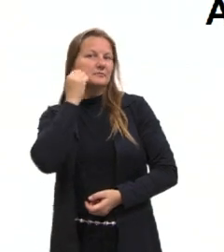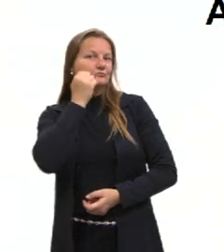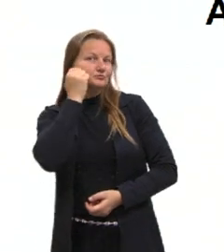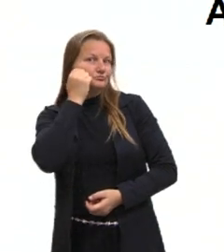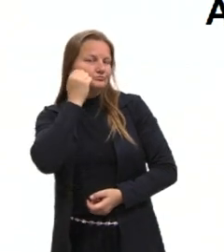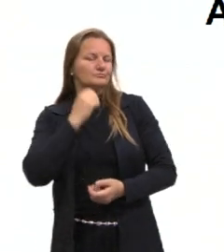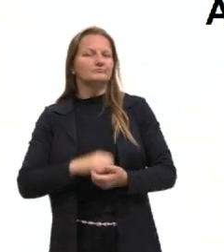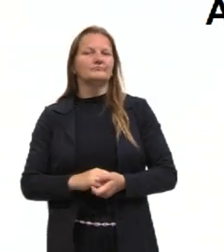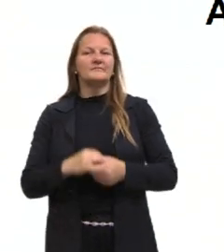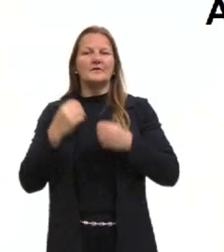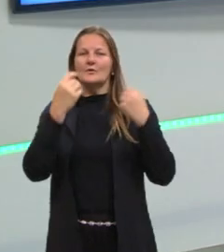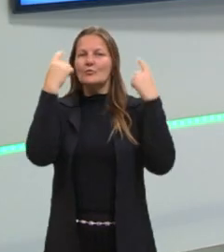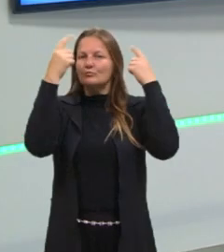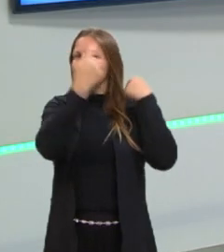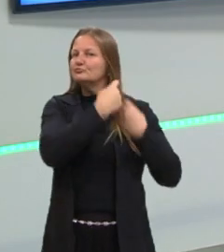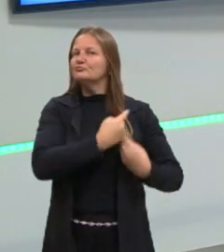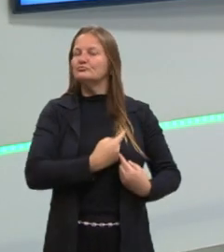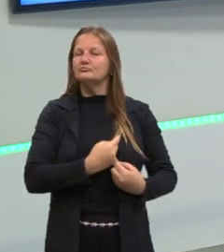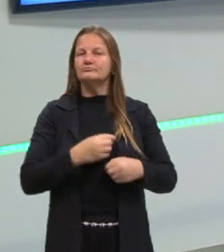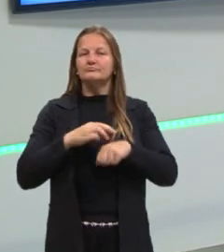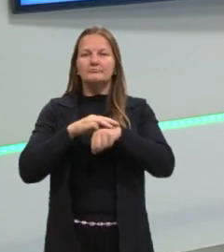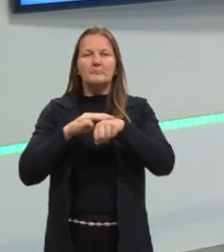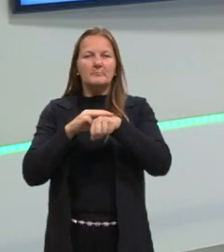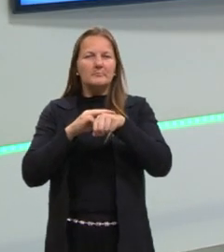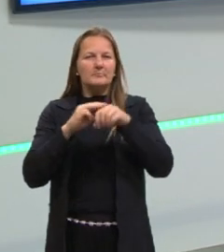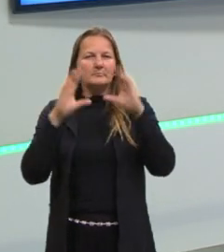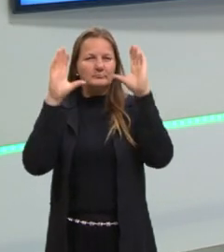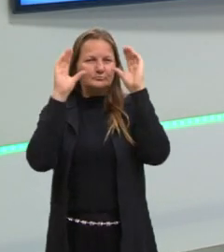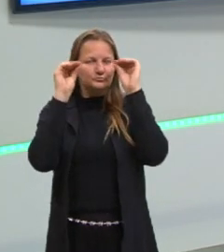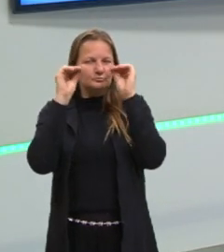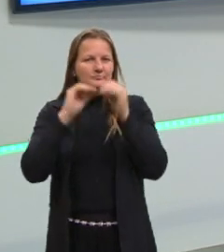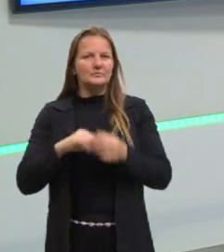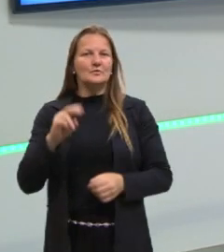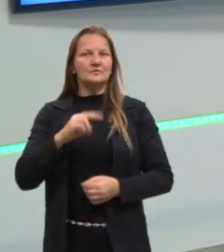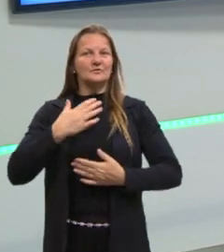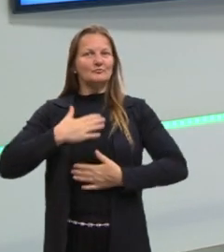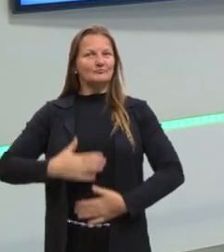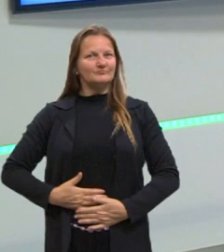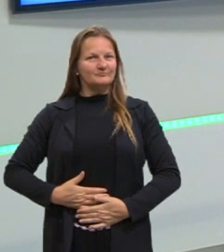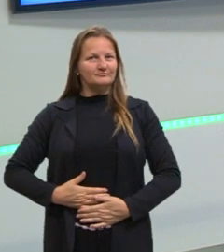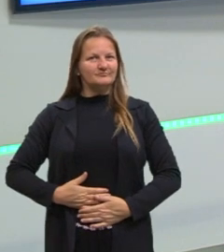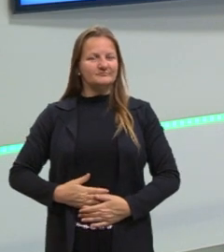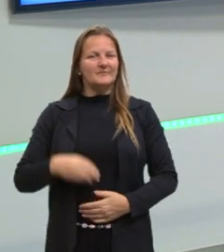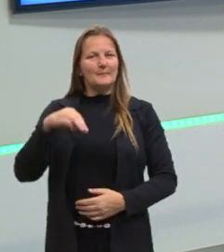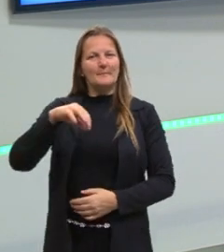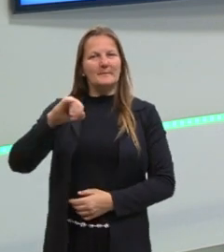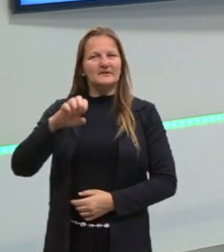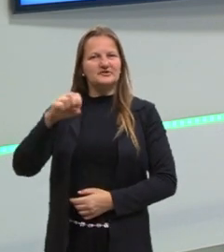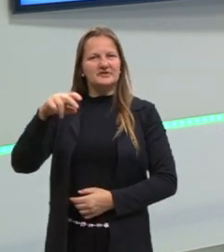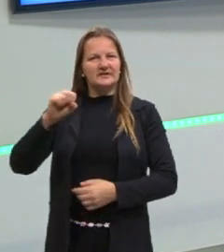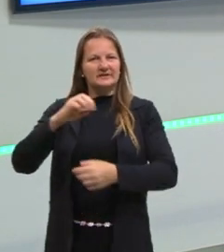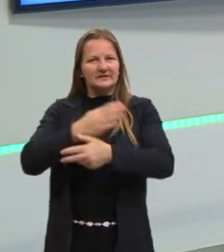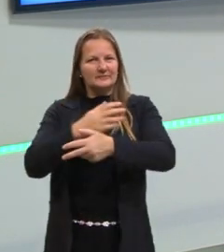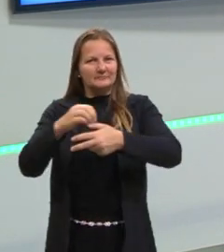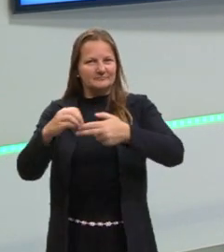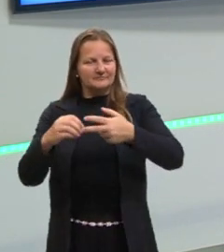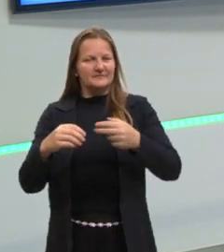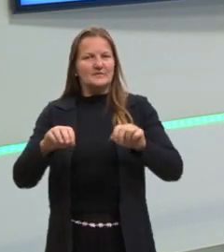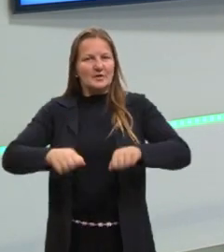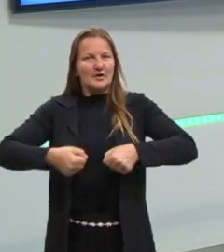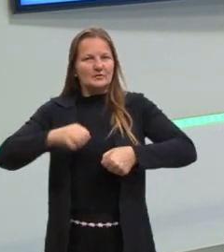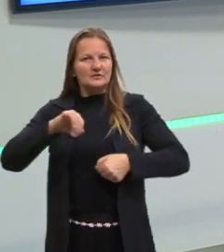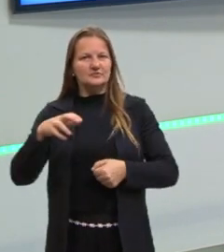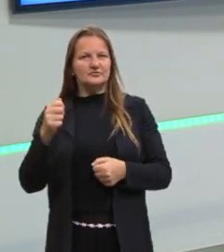médios, castanhos escuros, estou vestindo a camiseta do Pré-ENEM de cor magenta e uma calça jeans.